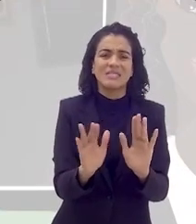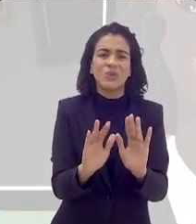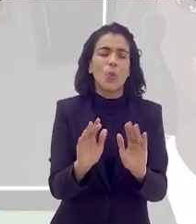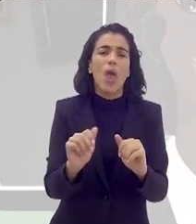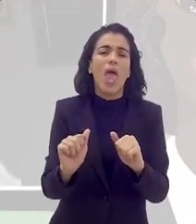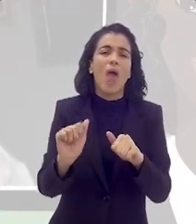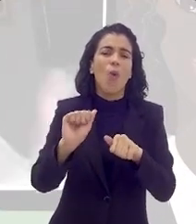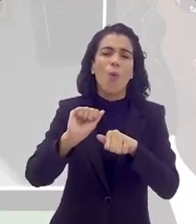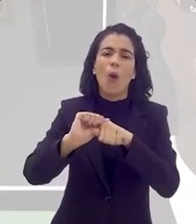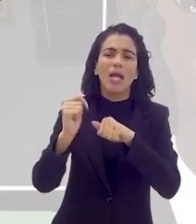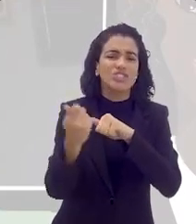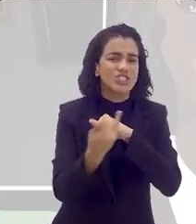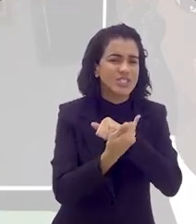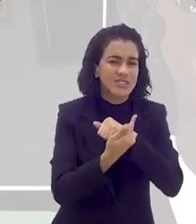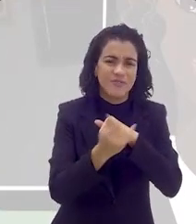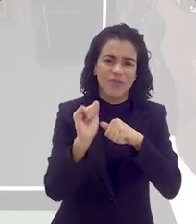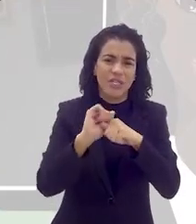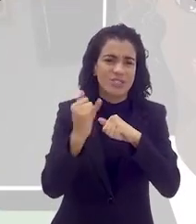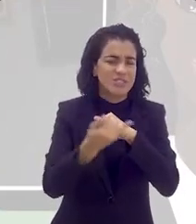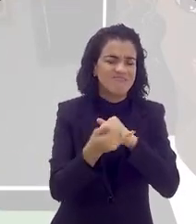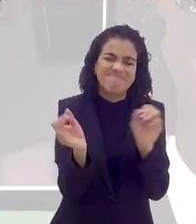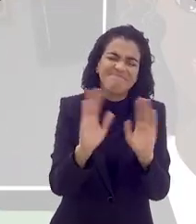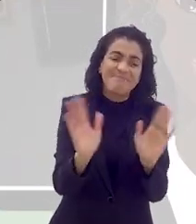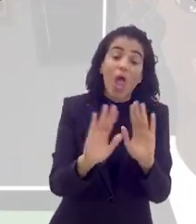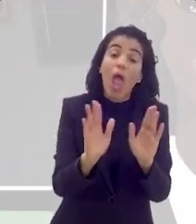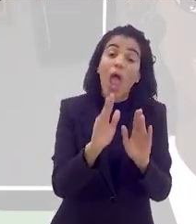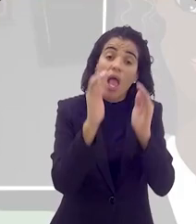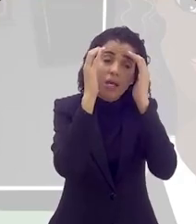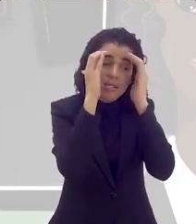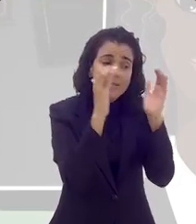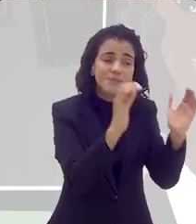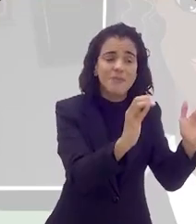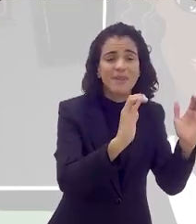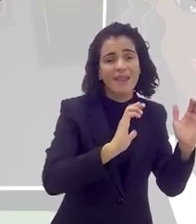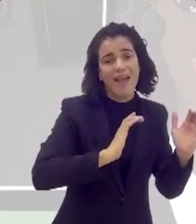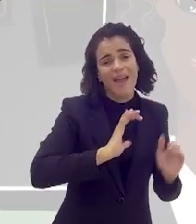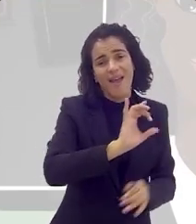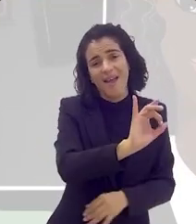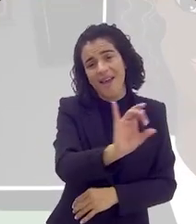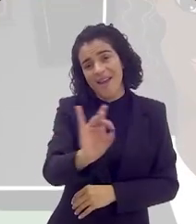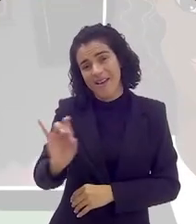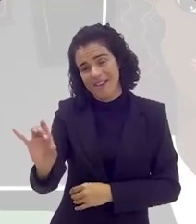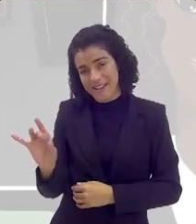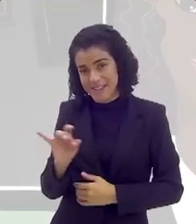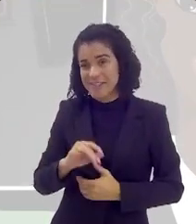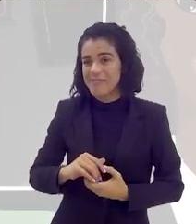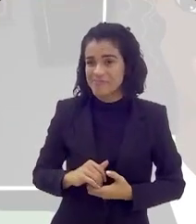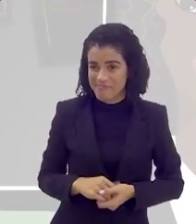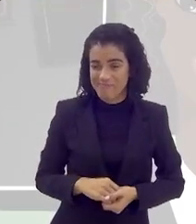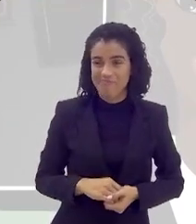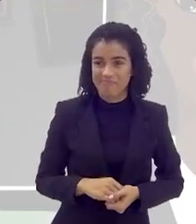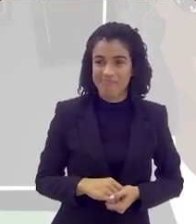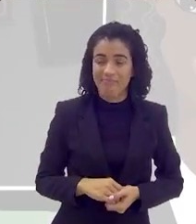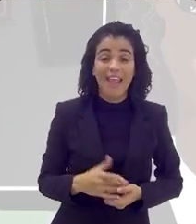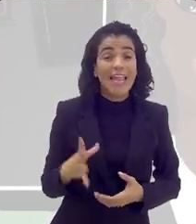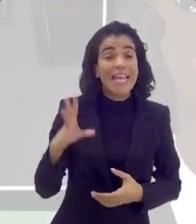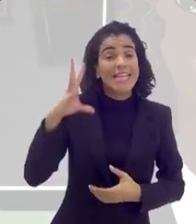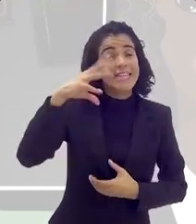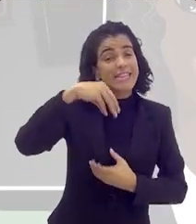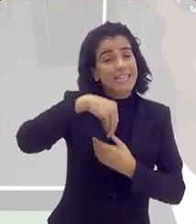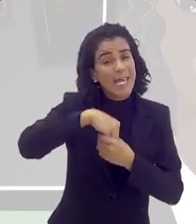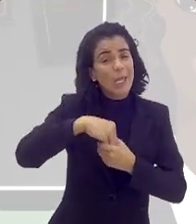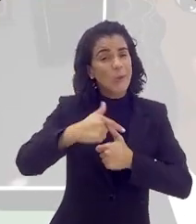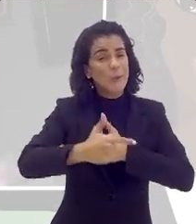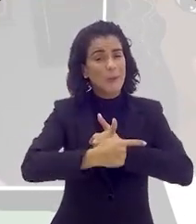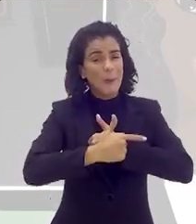assim, o adjetivo que a gente vai ter, é respeitar a individualidade de cada um, então, dentro das famílias, colocar,